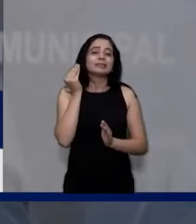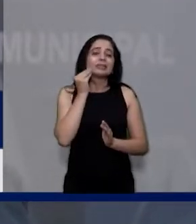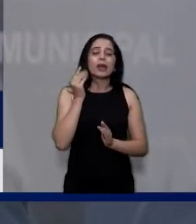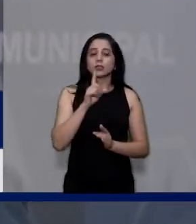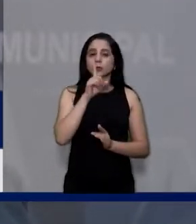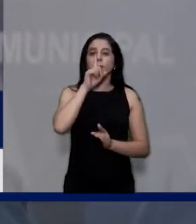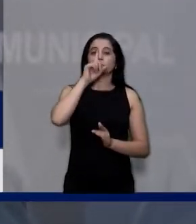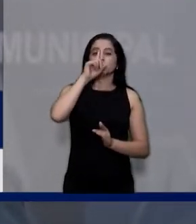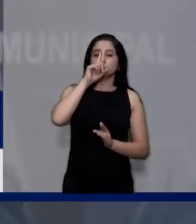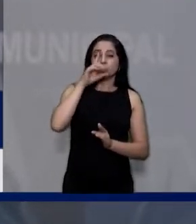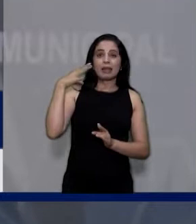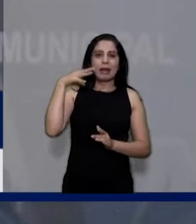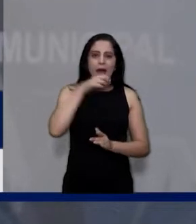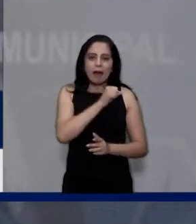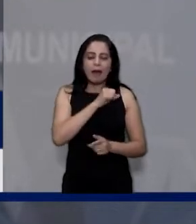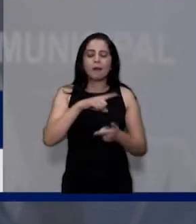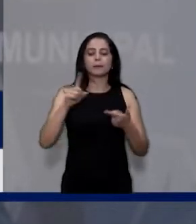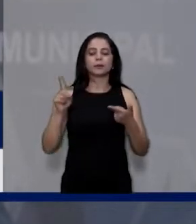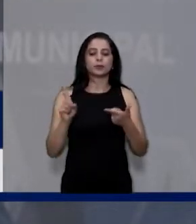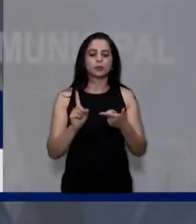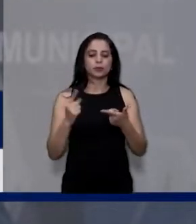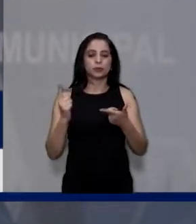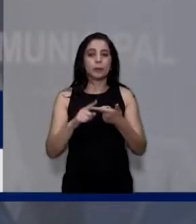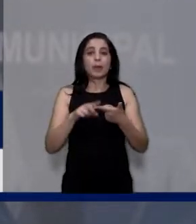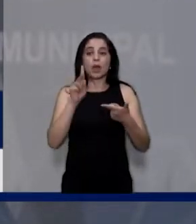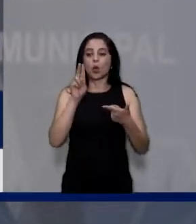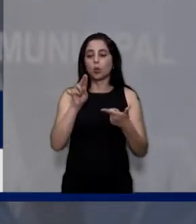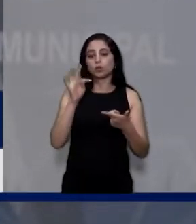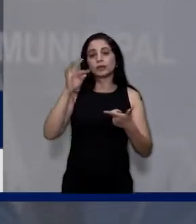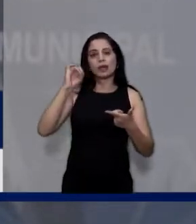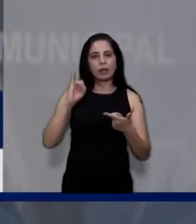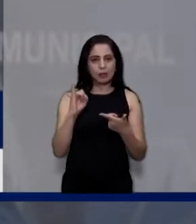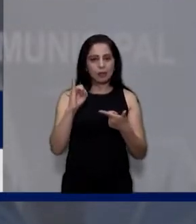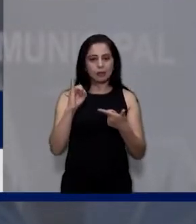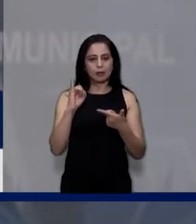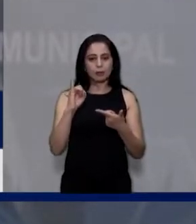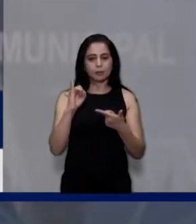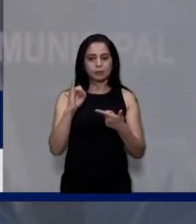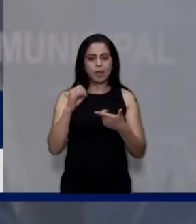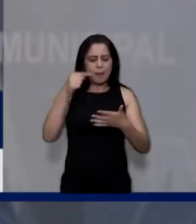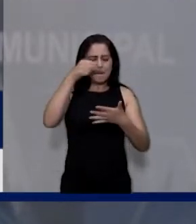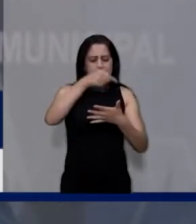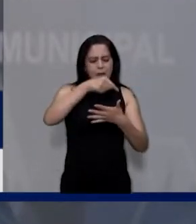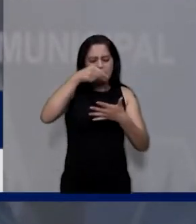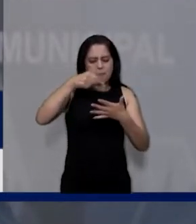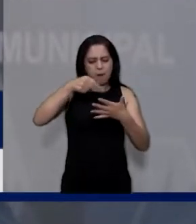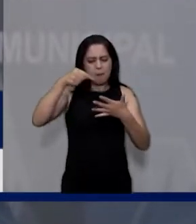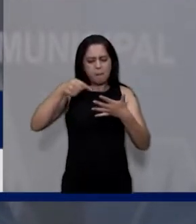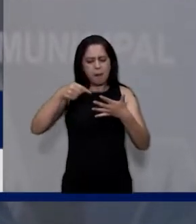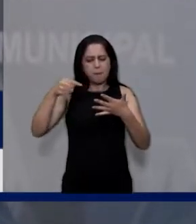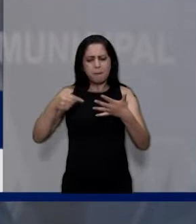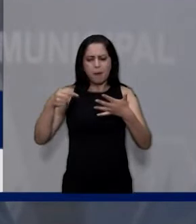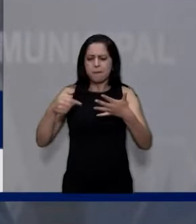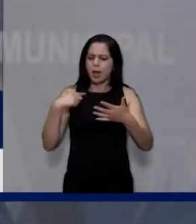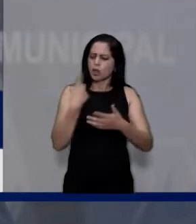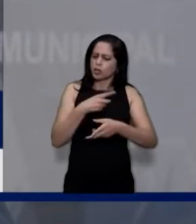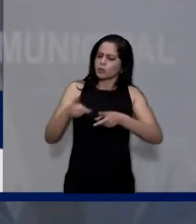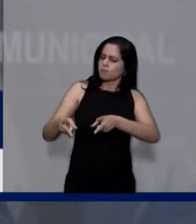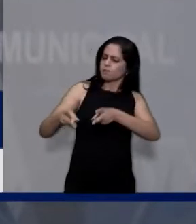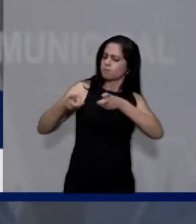graves, encaminhamento à UTI. E desde aí eu venho fazendo um trabalho